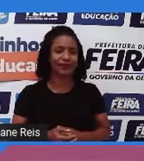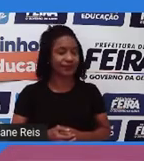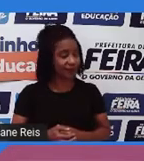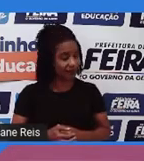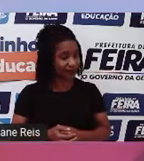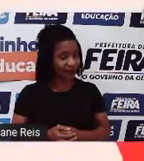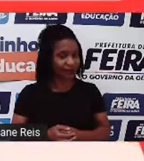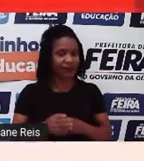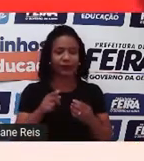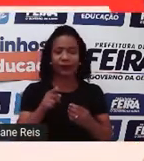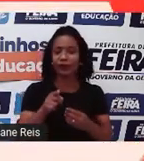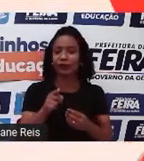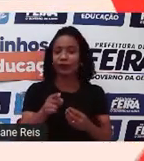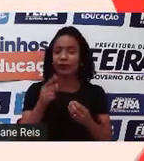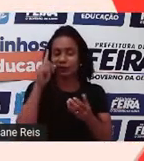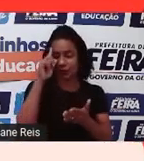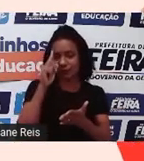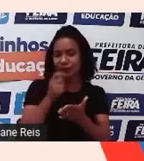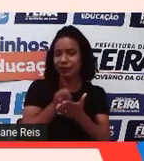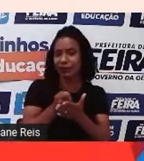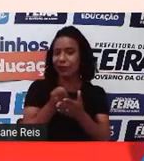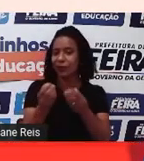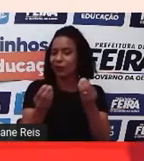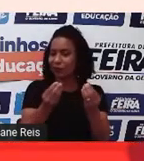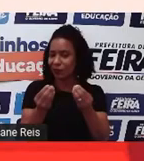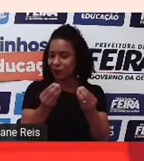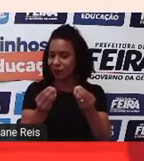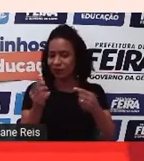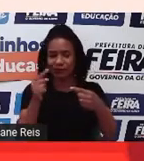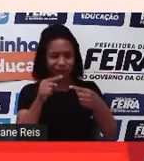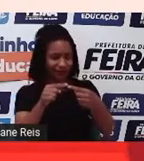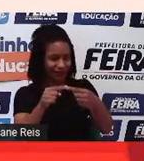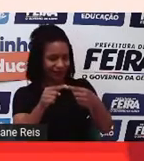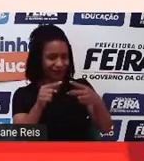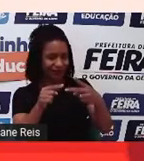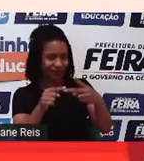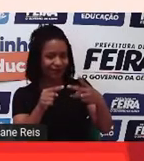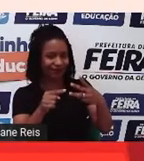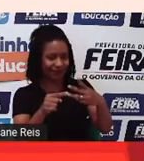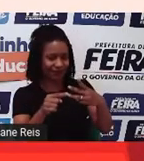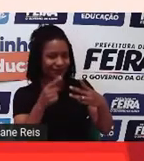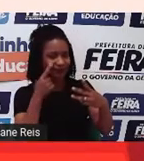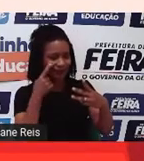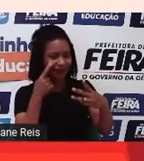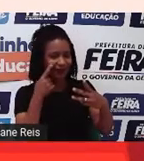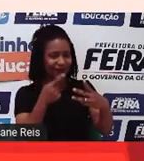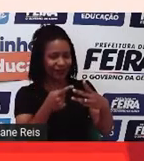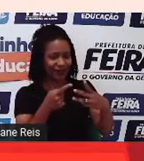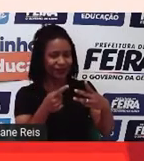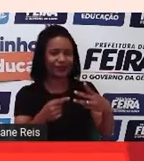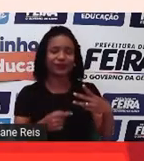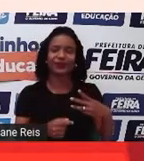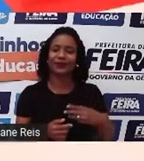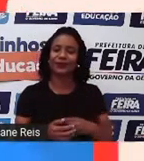age nessa situação? Let's play. Então, vejamos aqui as opções que nós temos.